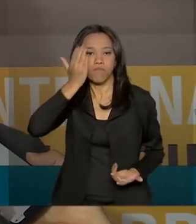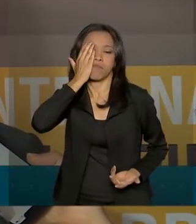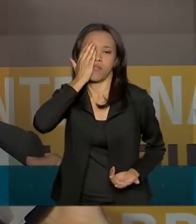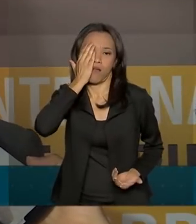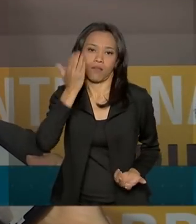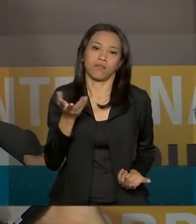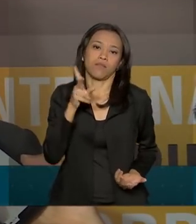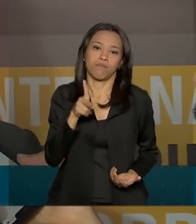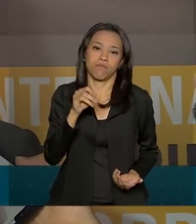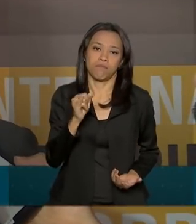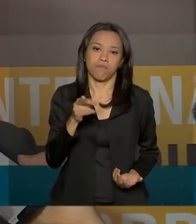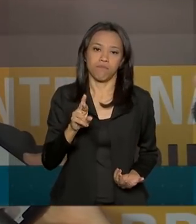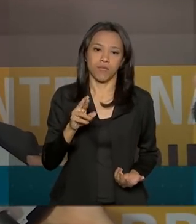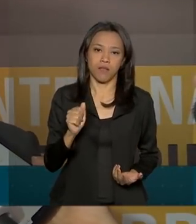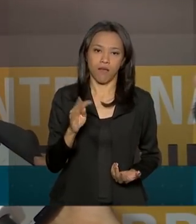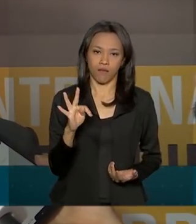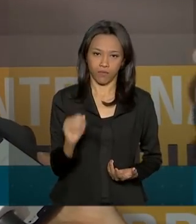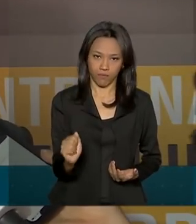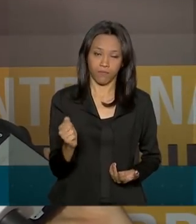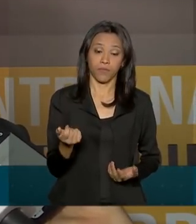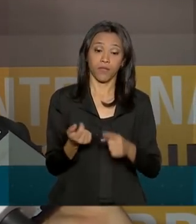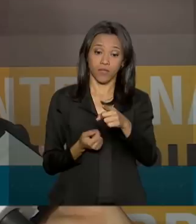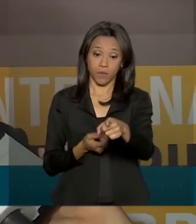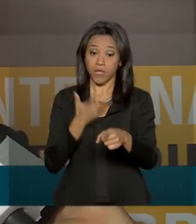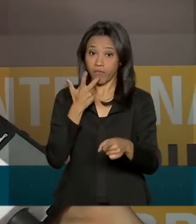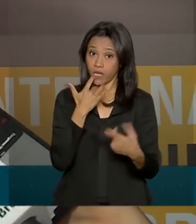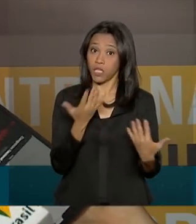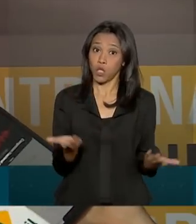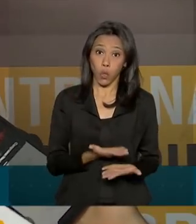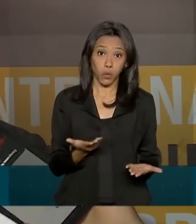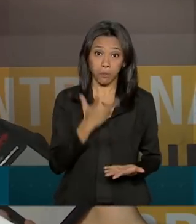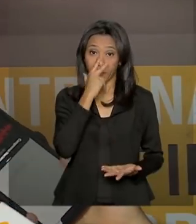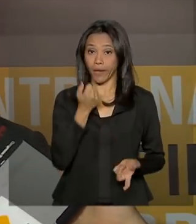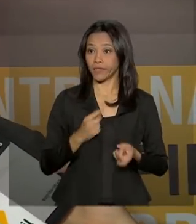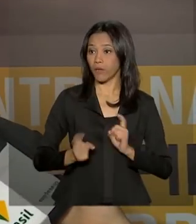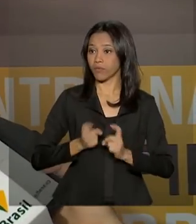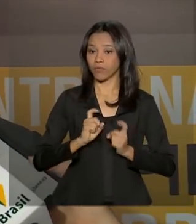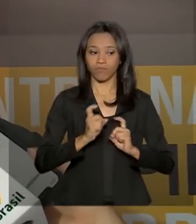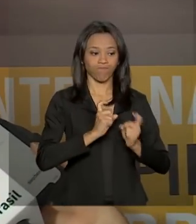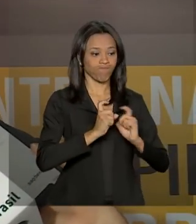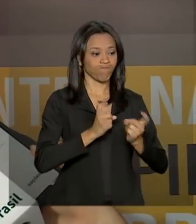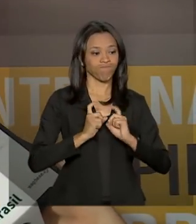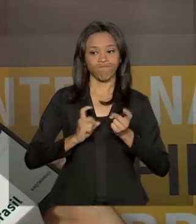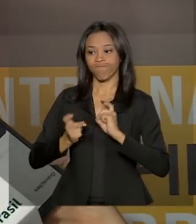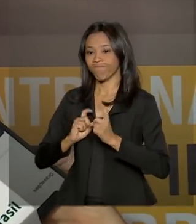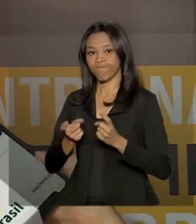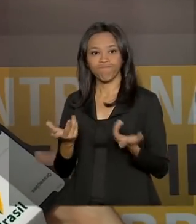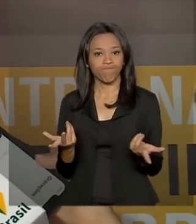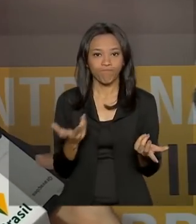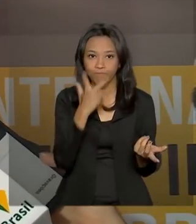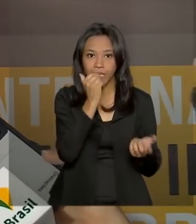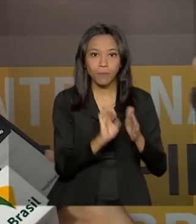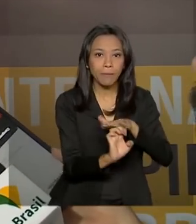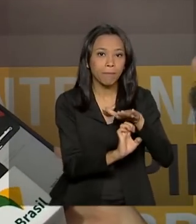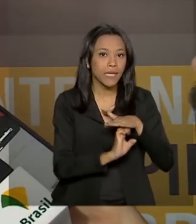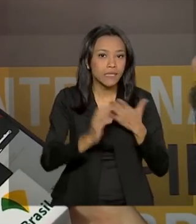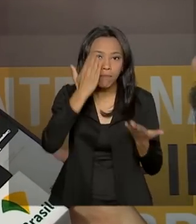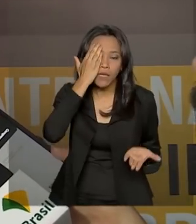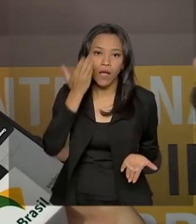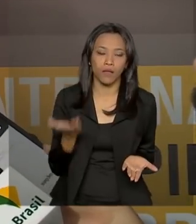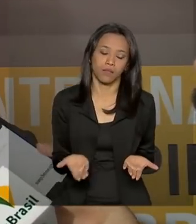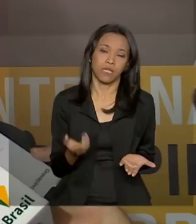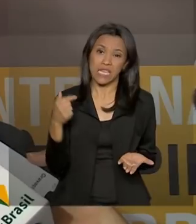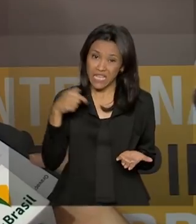tornou uma atividade empresarial, complexa, organizada, e essas pequenas